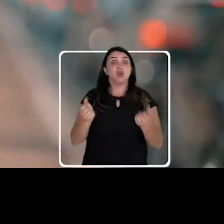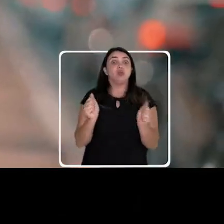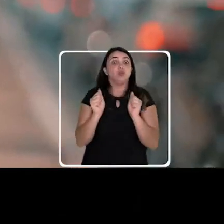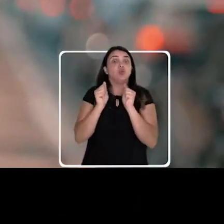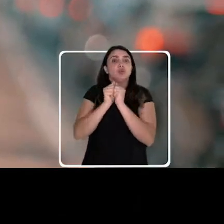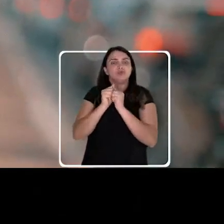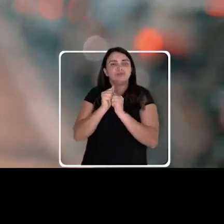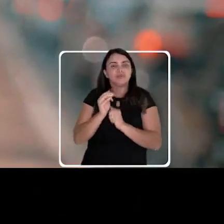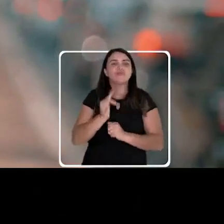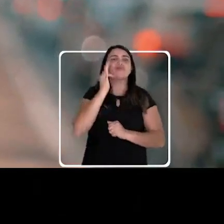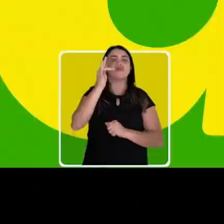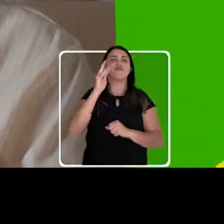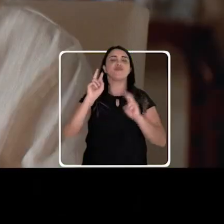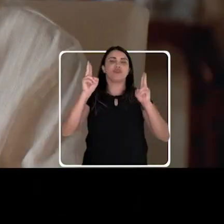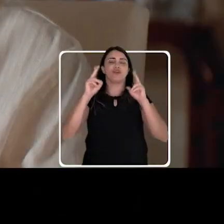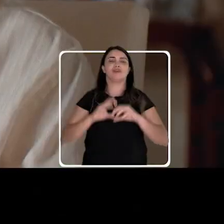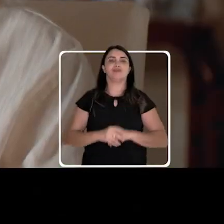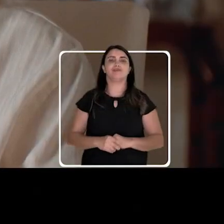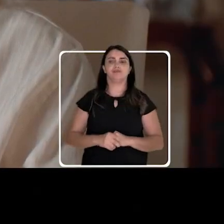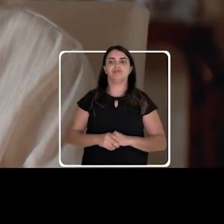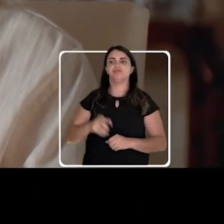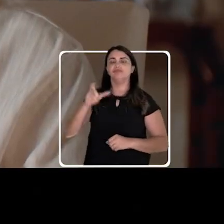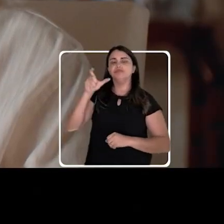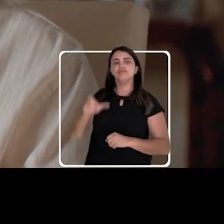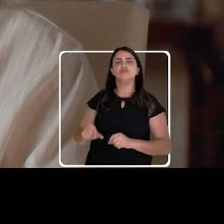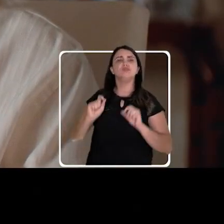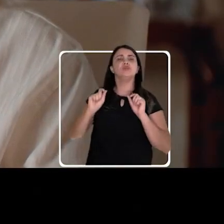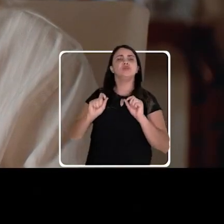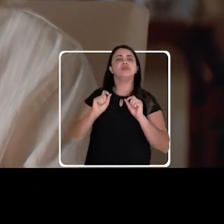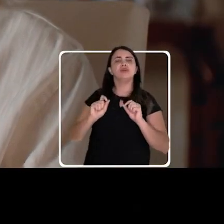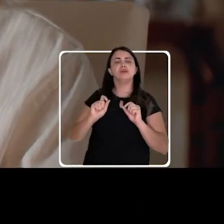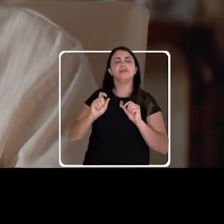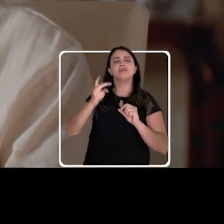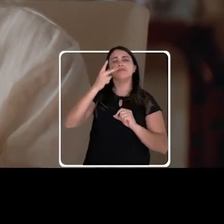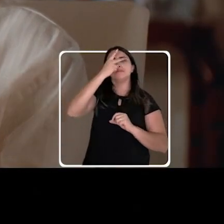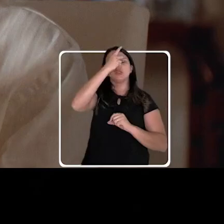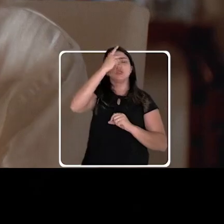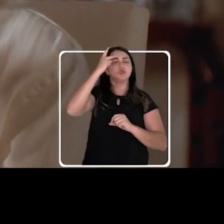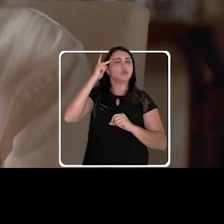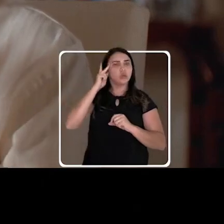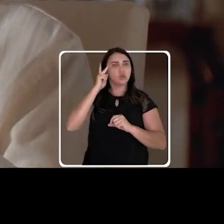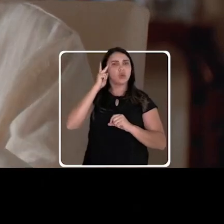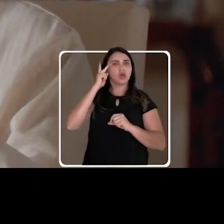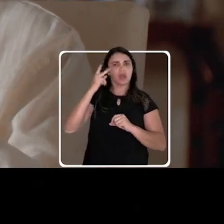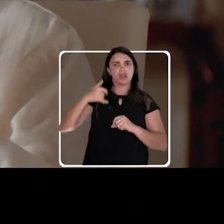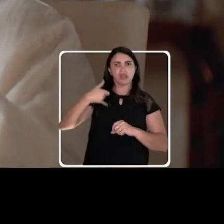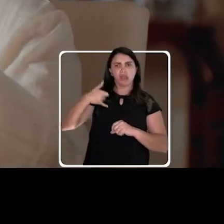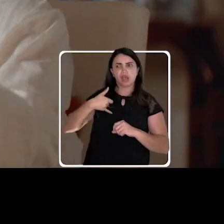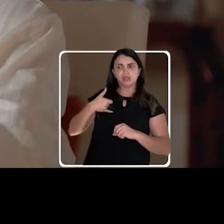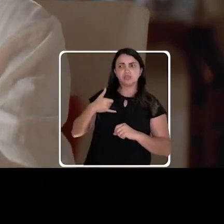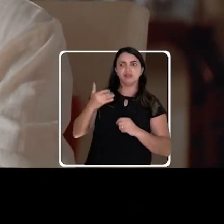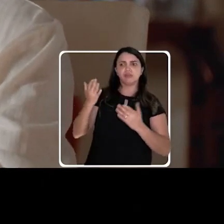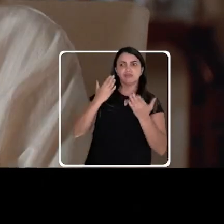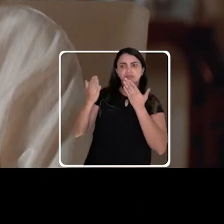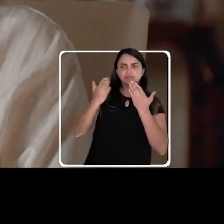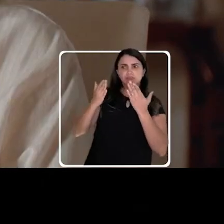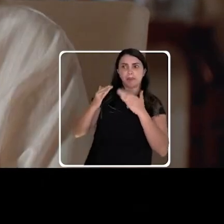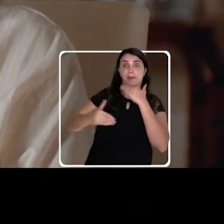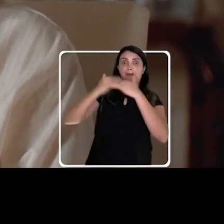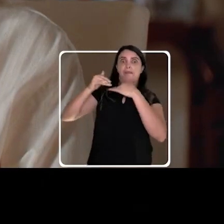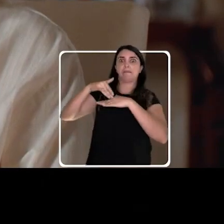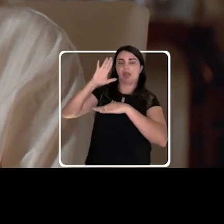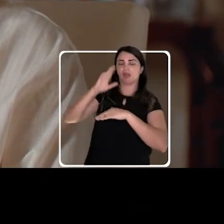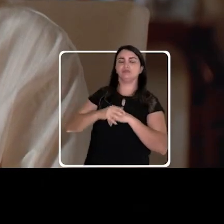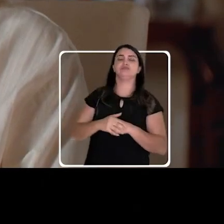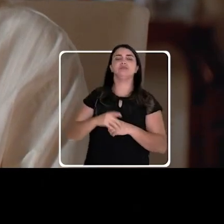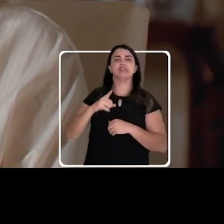juntos rumo à vitória! O Sérgio sempre foi o menino pra idade dele e sempre pra frente. Eu tenho